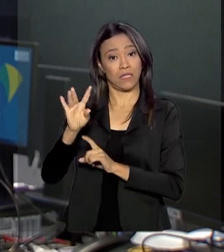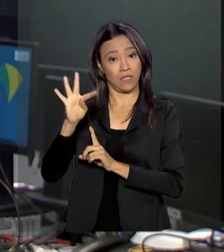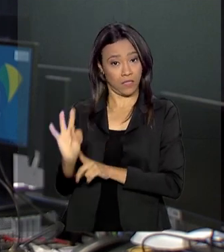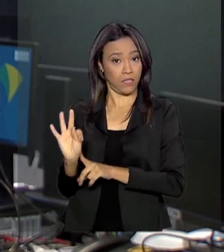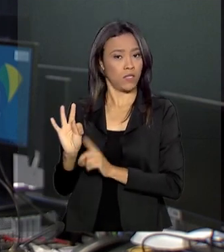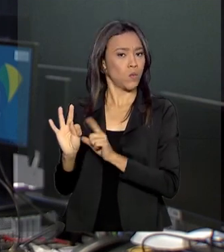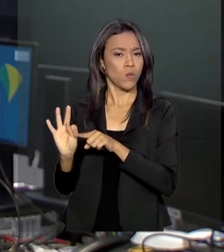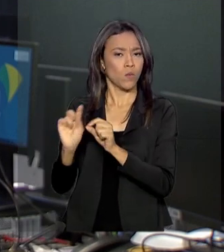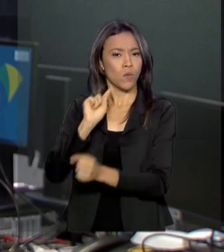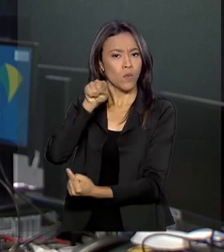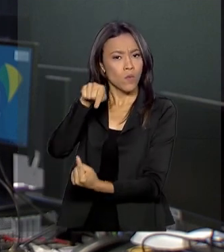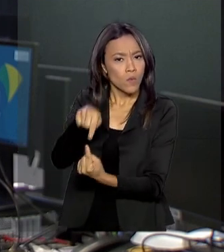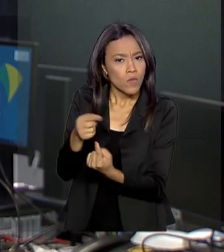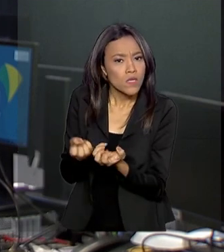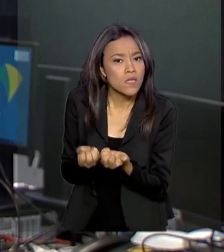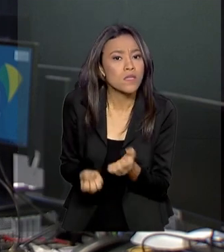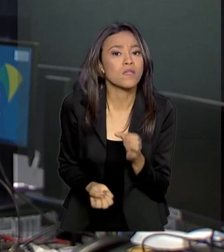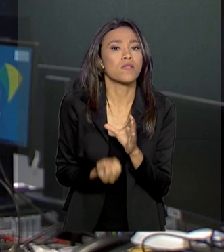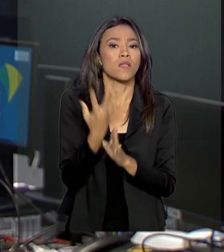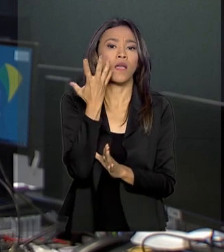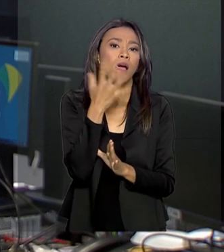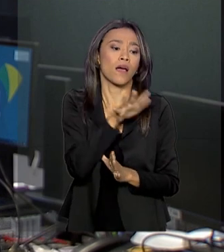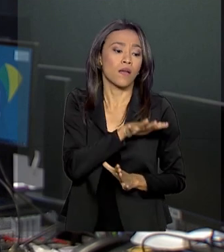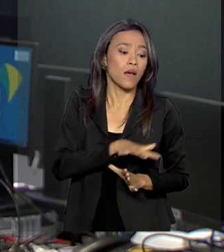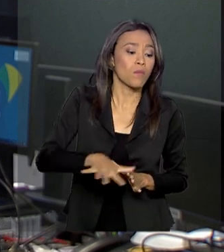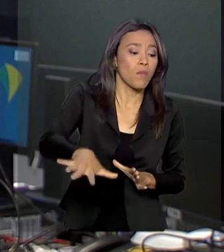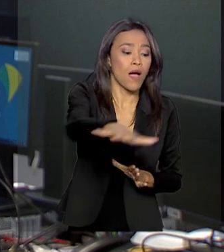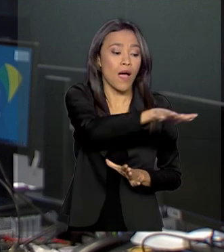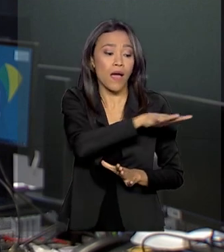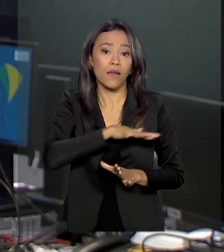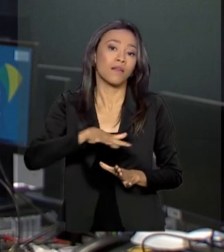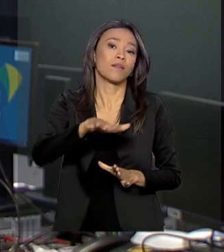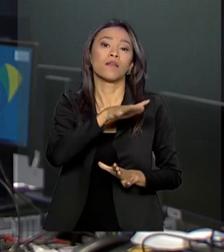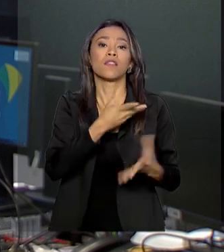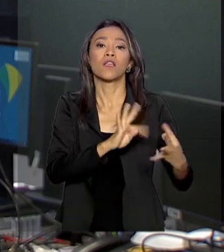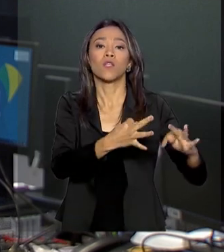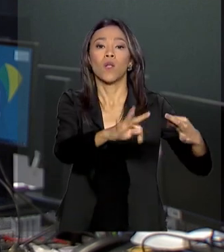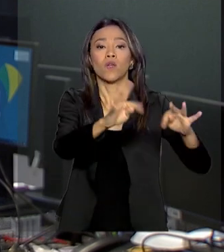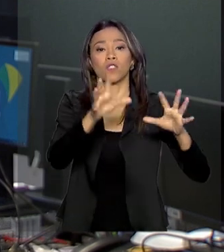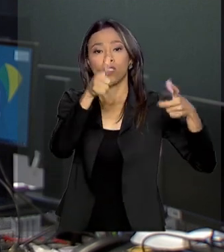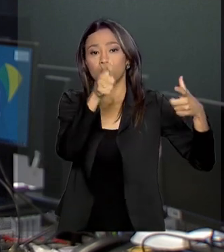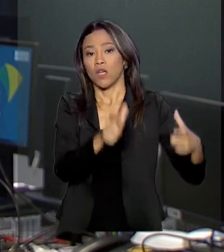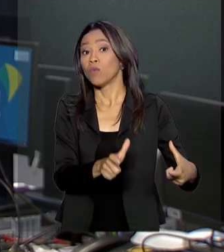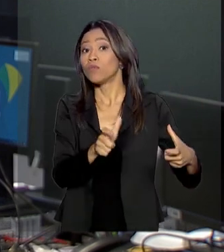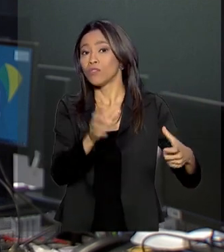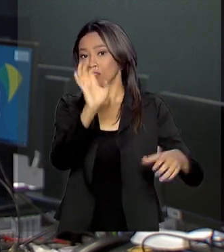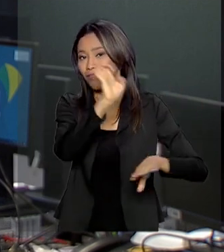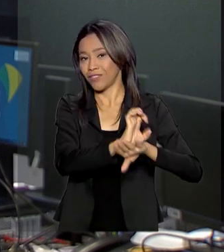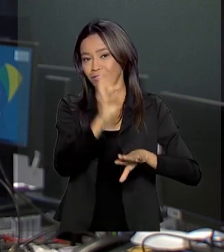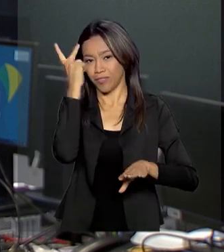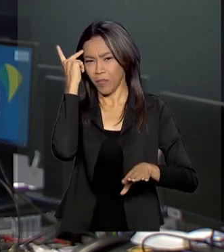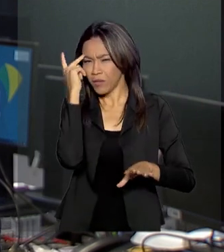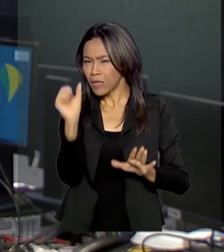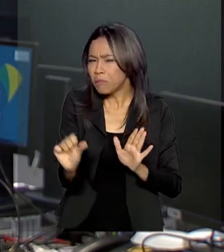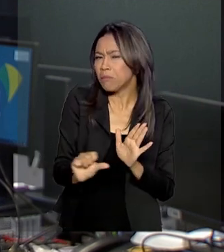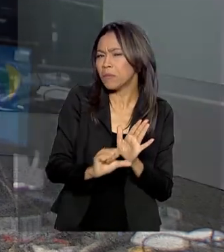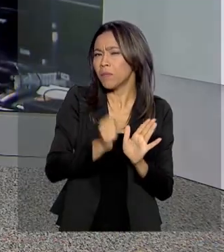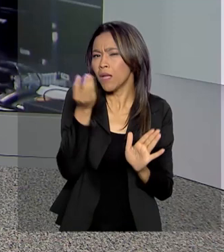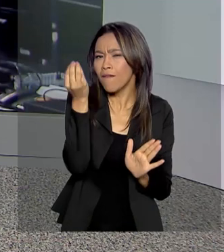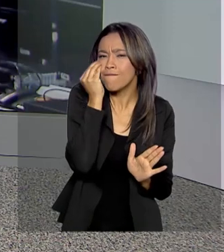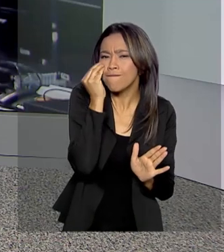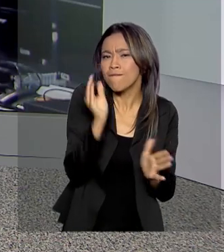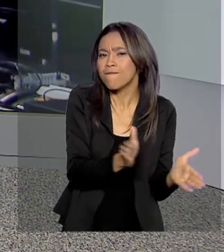que visa criar o Vale do Silício Brasileiro no estado de São Paulo, e está em sua primeira fase de implementação. Mara.